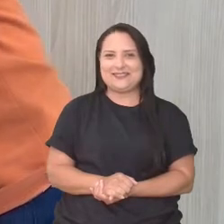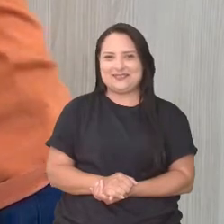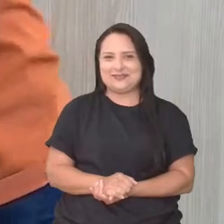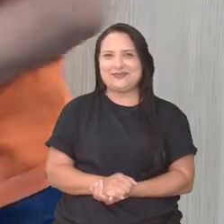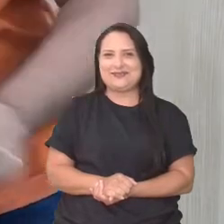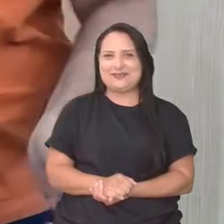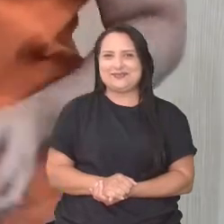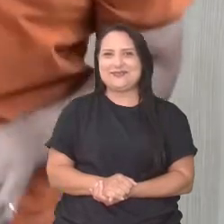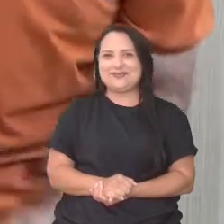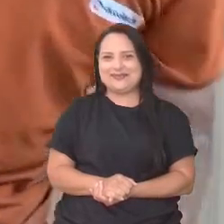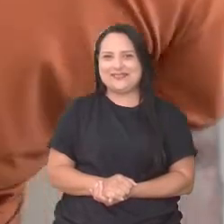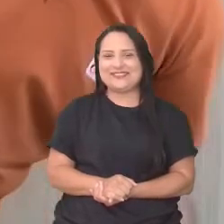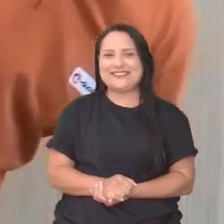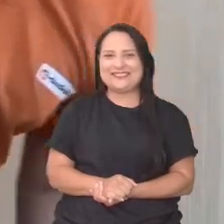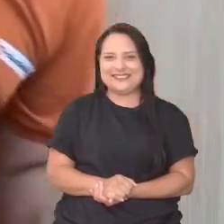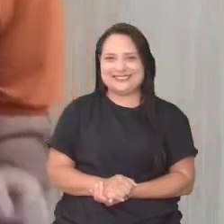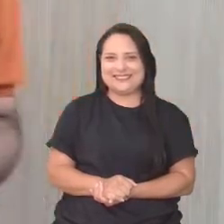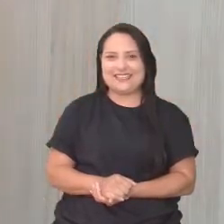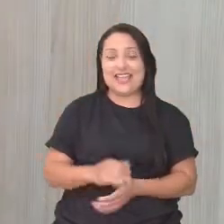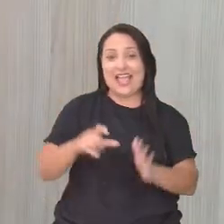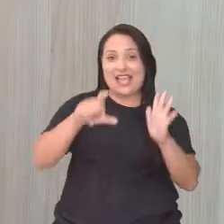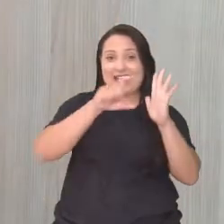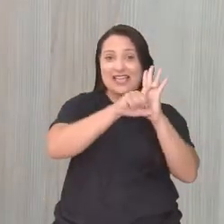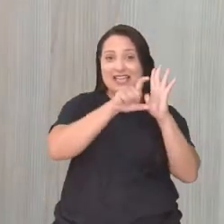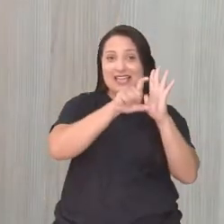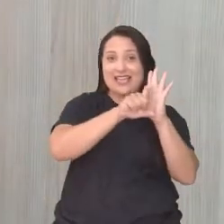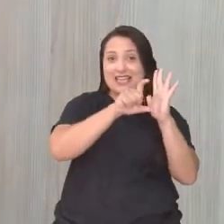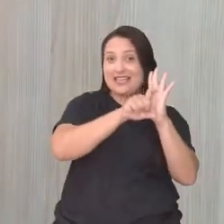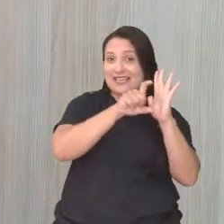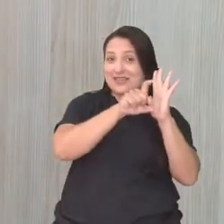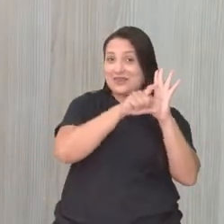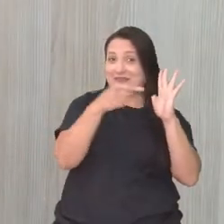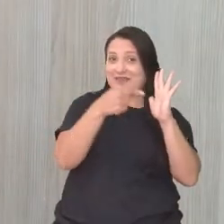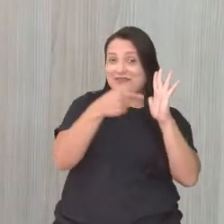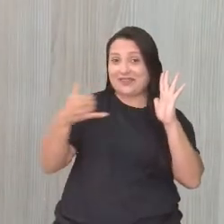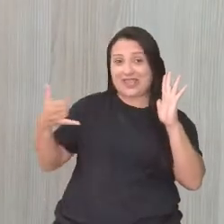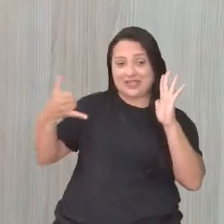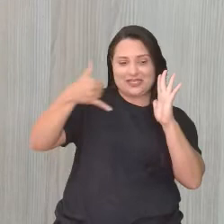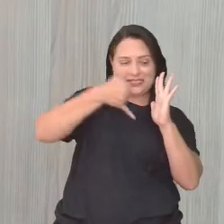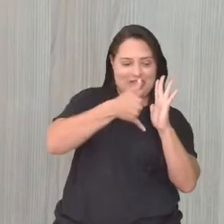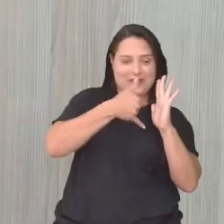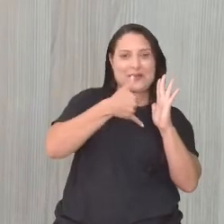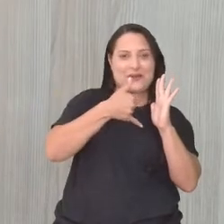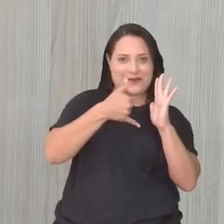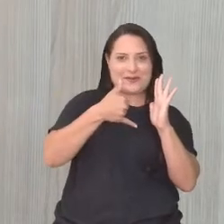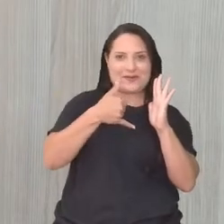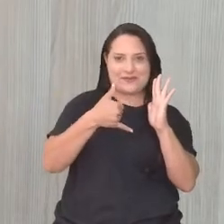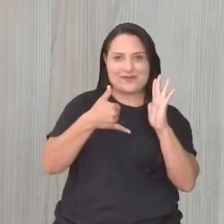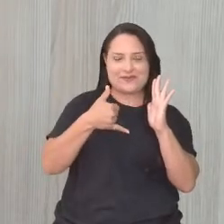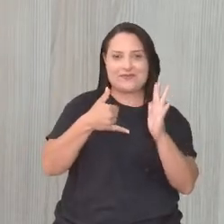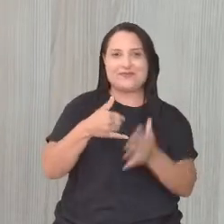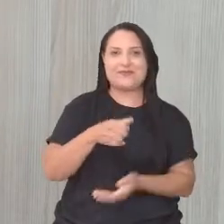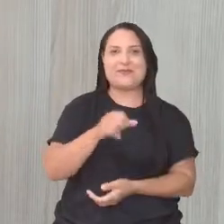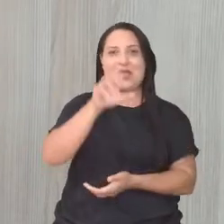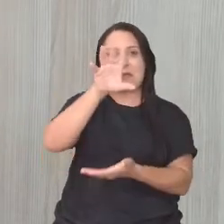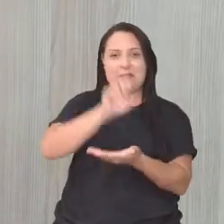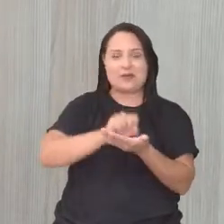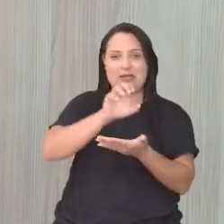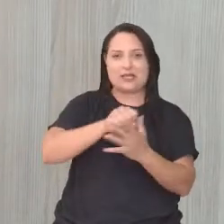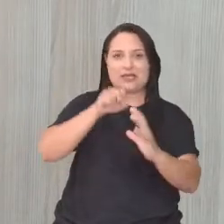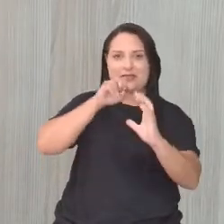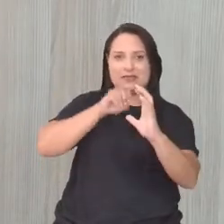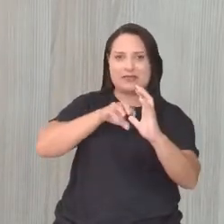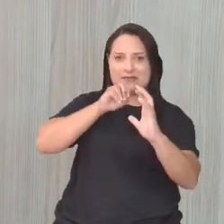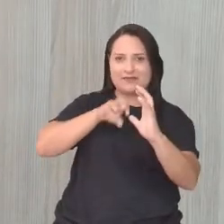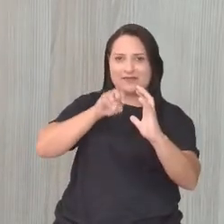Aê, Juninho, o QR Code aí pra você ser direcionado automaticamente à loja de aplicativos e baixar o Educa Recife,